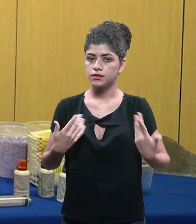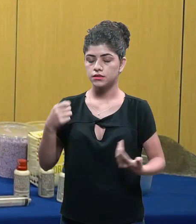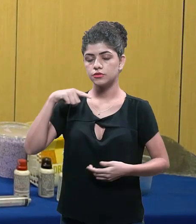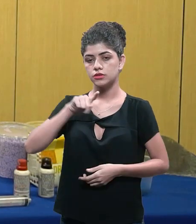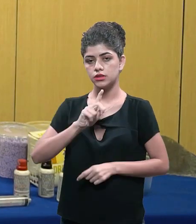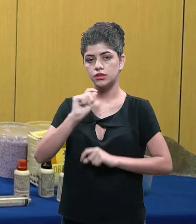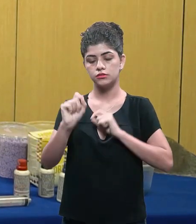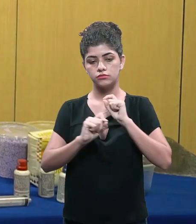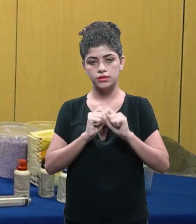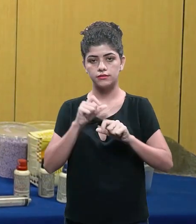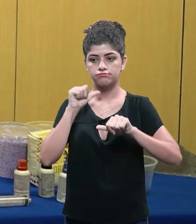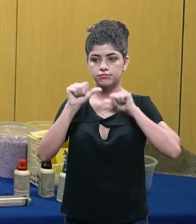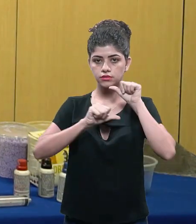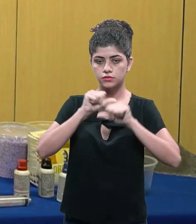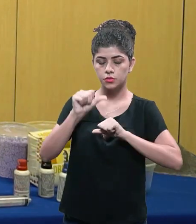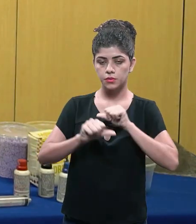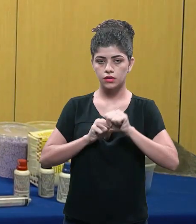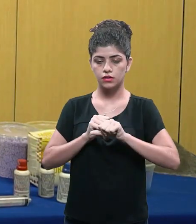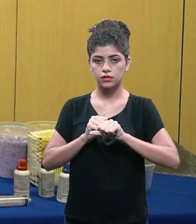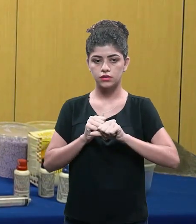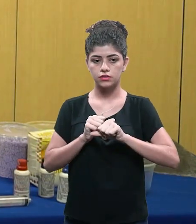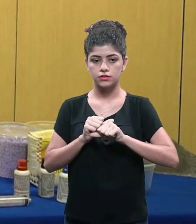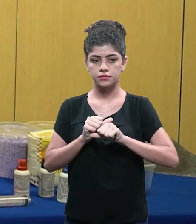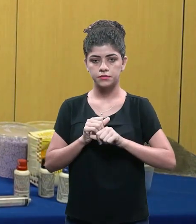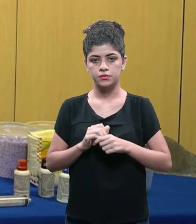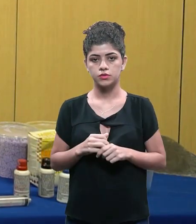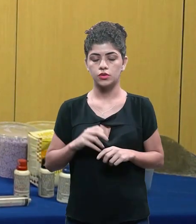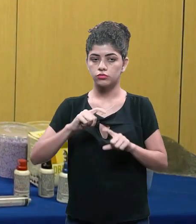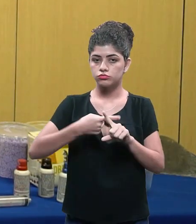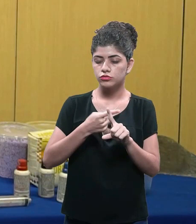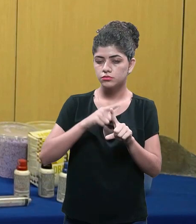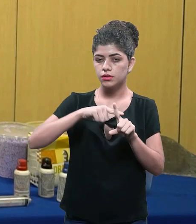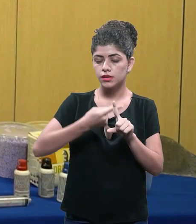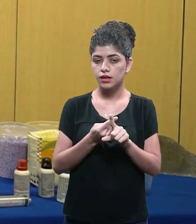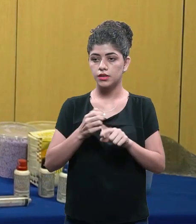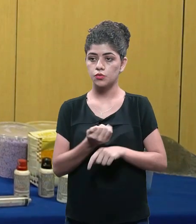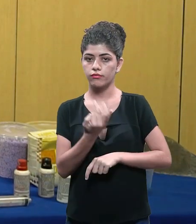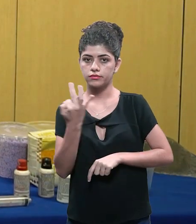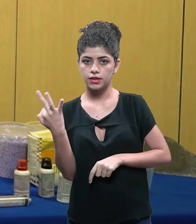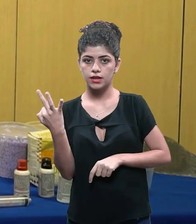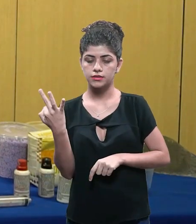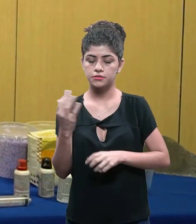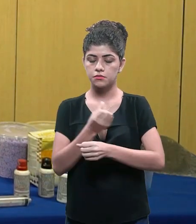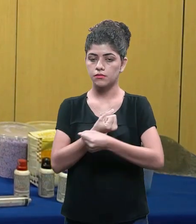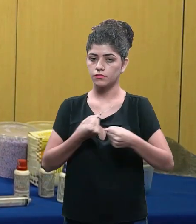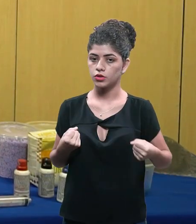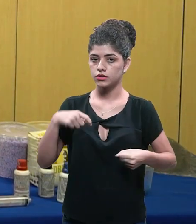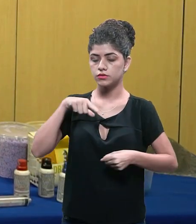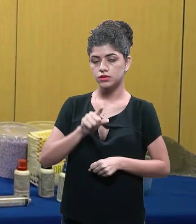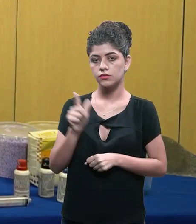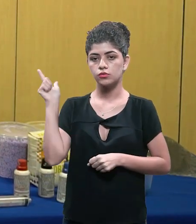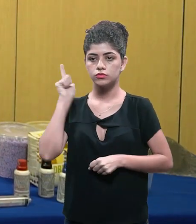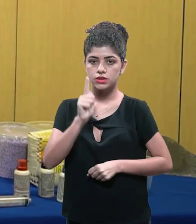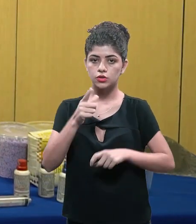pequenas quantidades aí sim você vai transformar essas pequenas quantidades multiplicar nas mesmas proporções só que em quantidades maiores